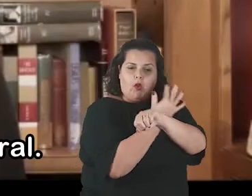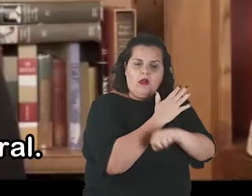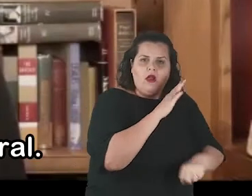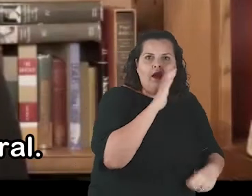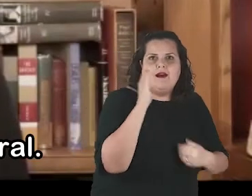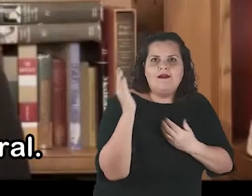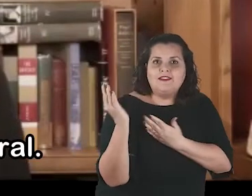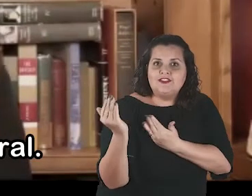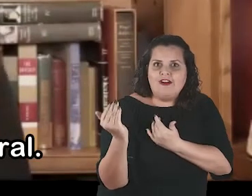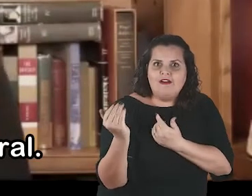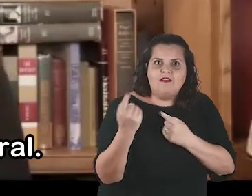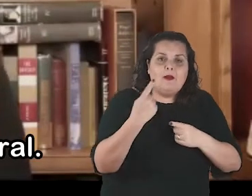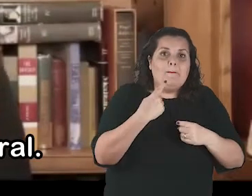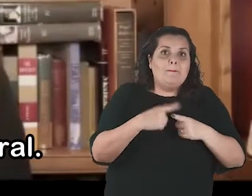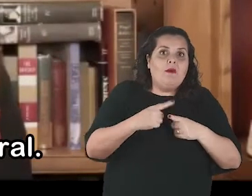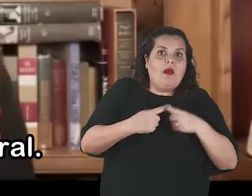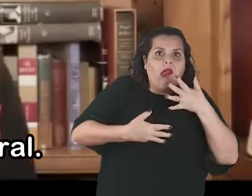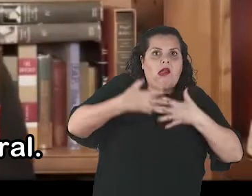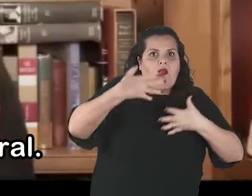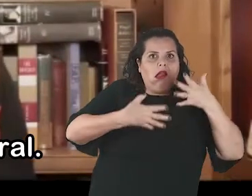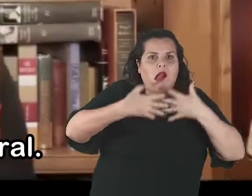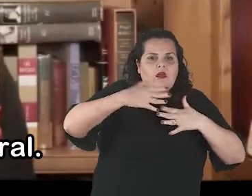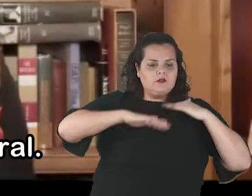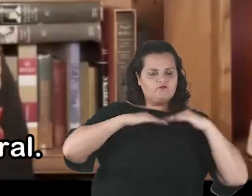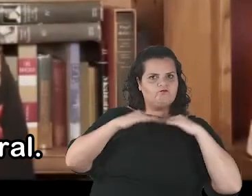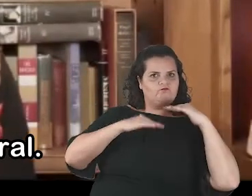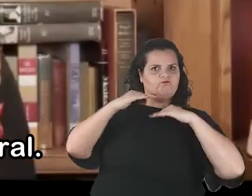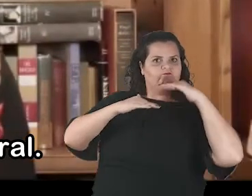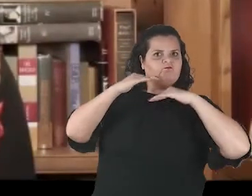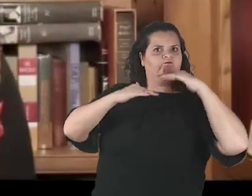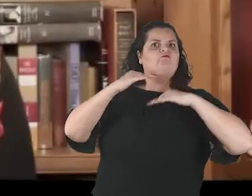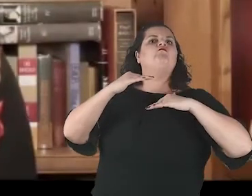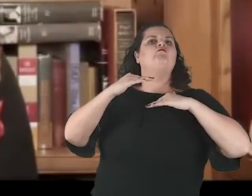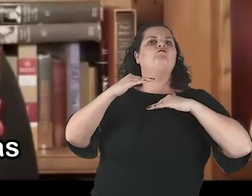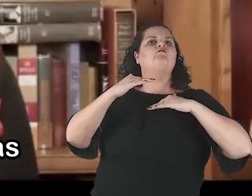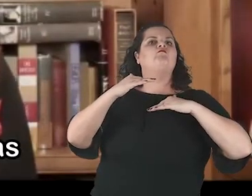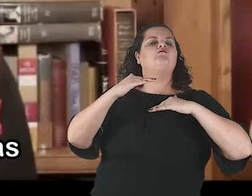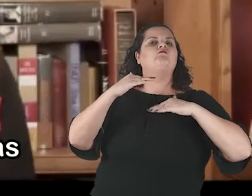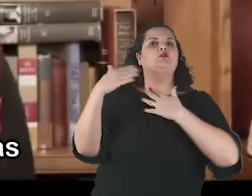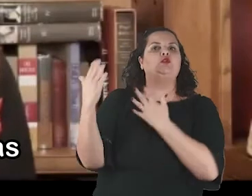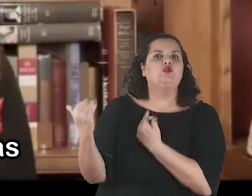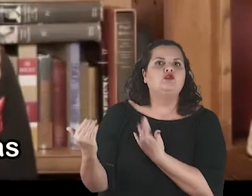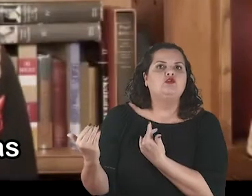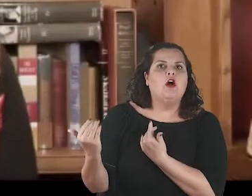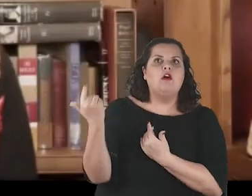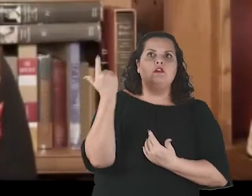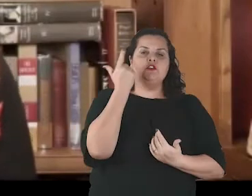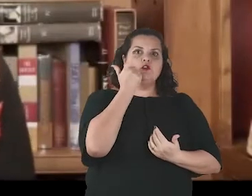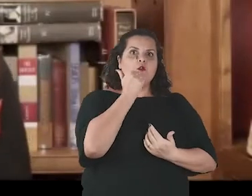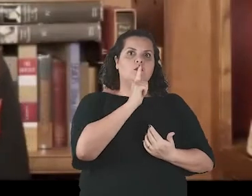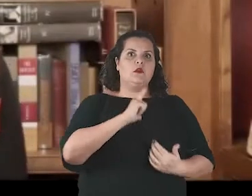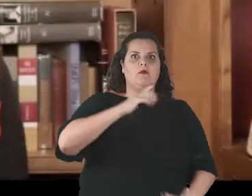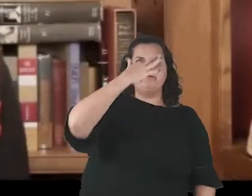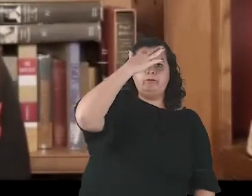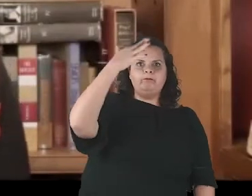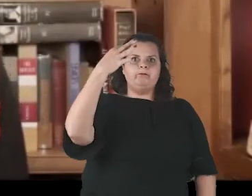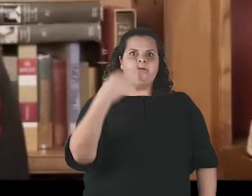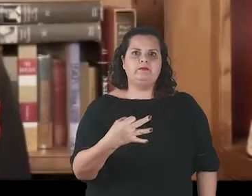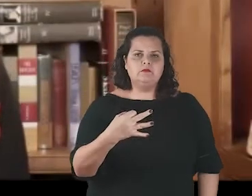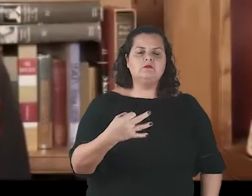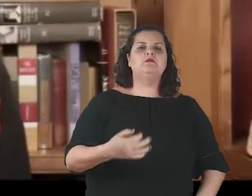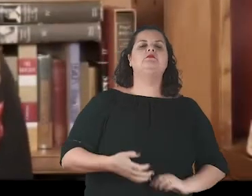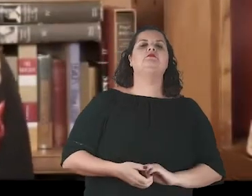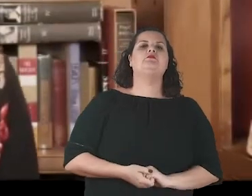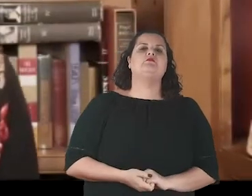construção de identidade individual, força interna, voz e bússola moral. As consequências